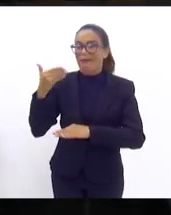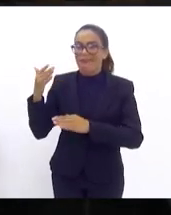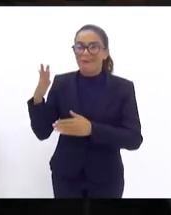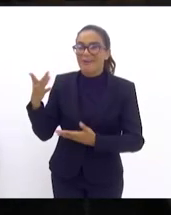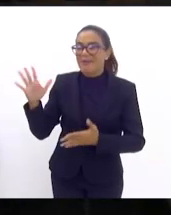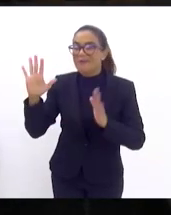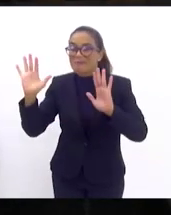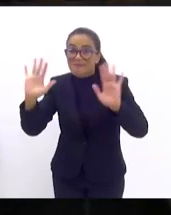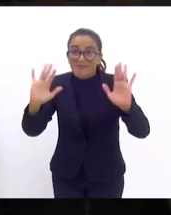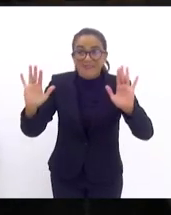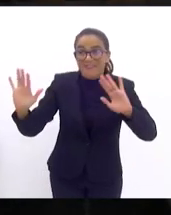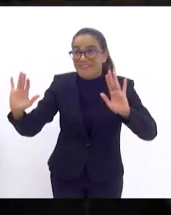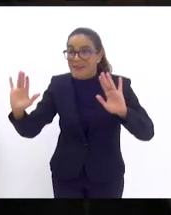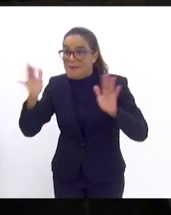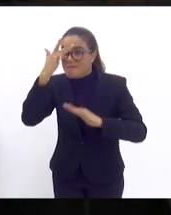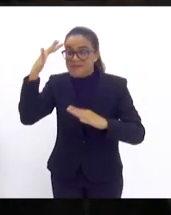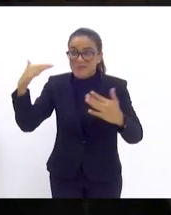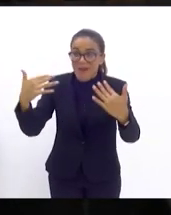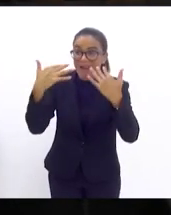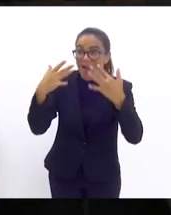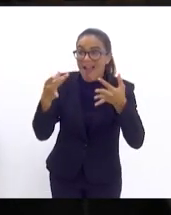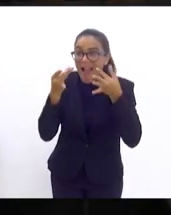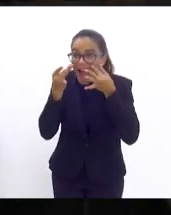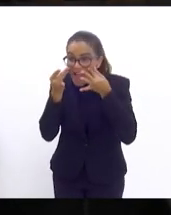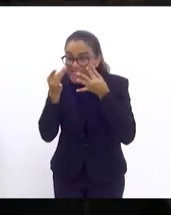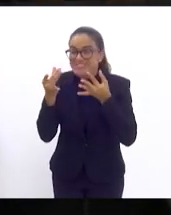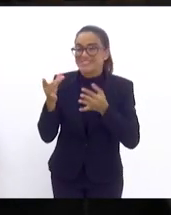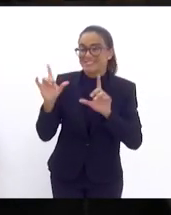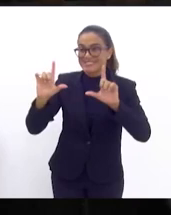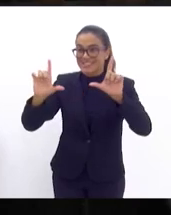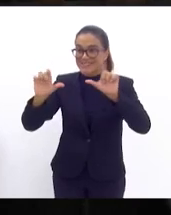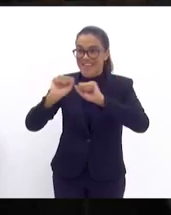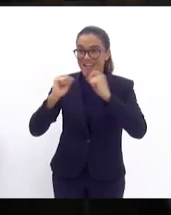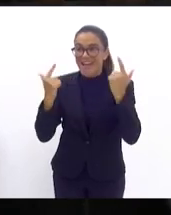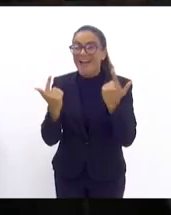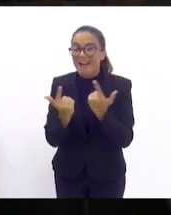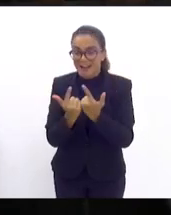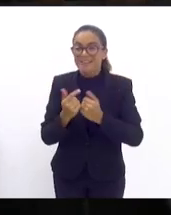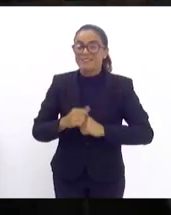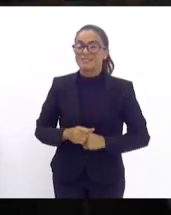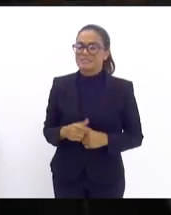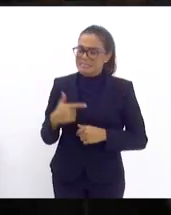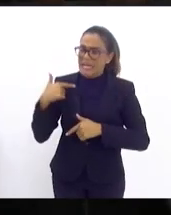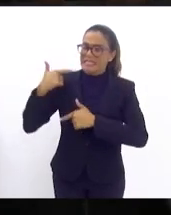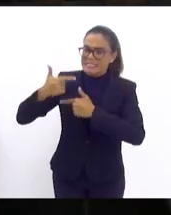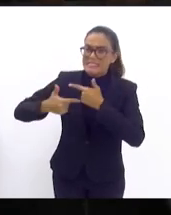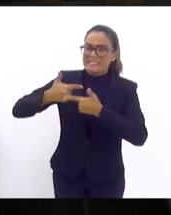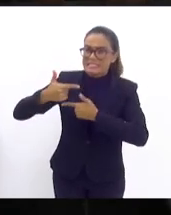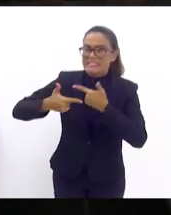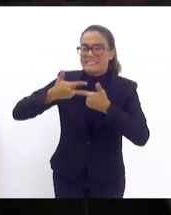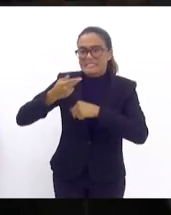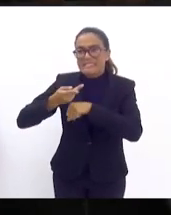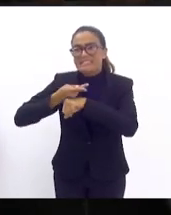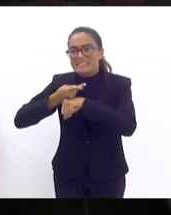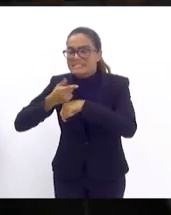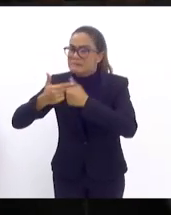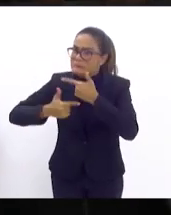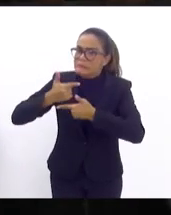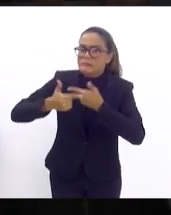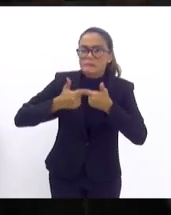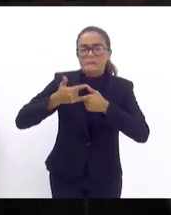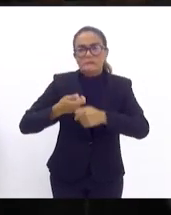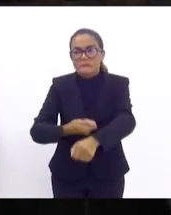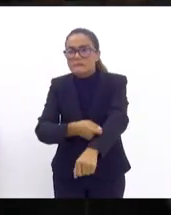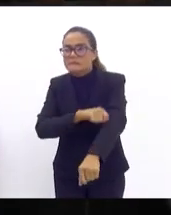assiste a TV Alerje dizer que dentro desses 49 a gente vem buscando fazer um trabalho aqui dentro dessa casa é